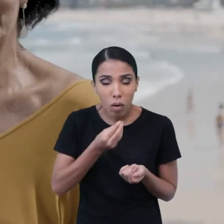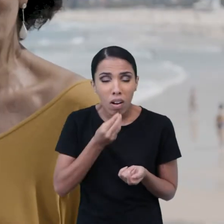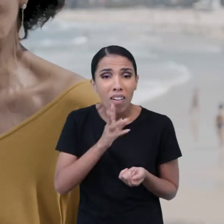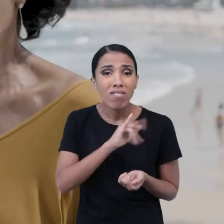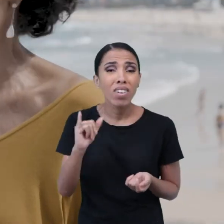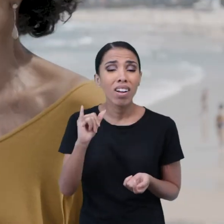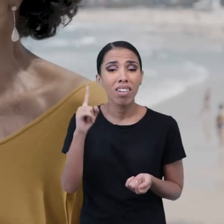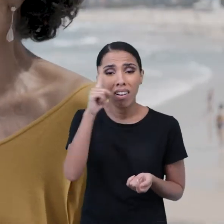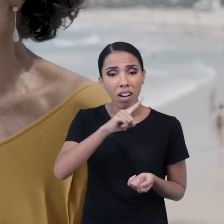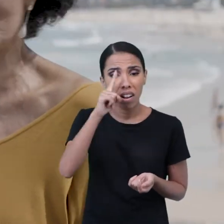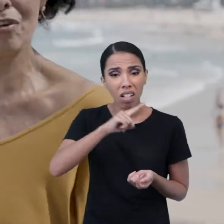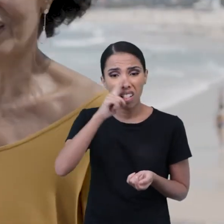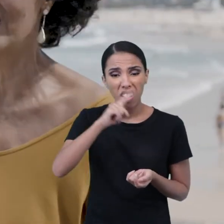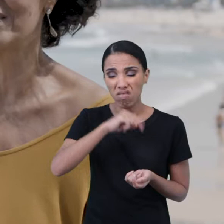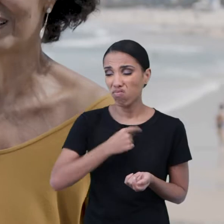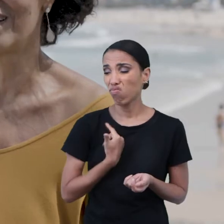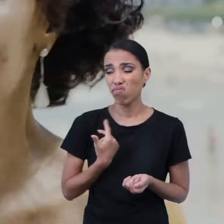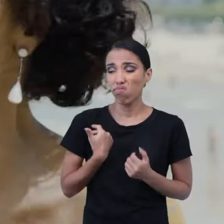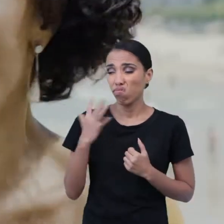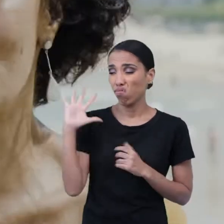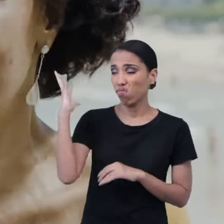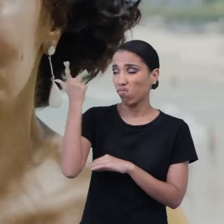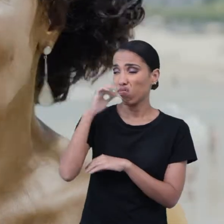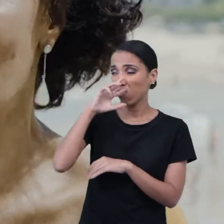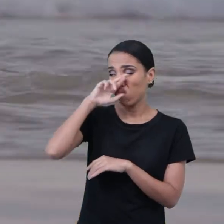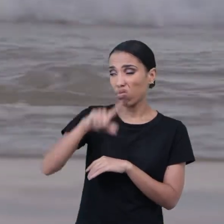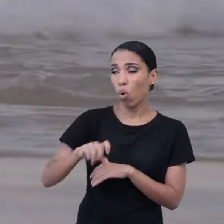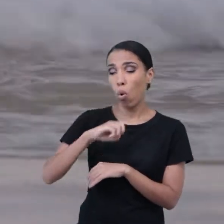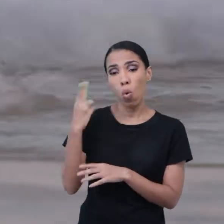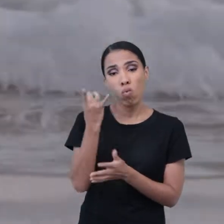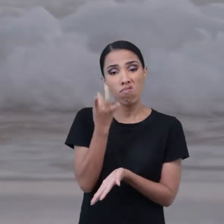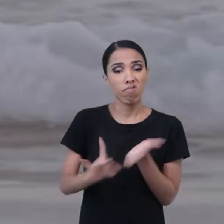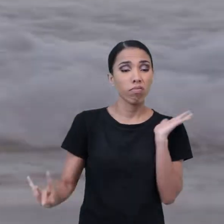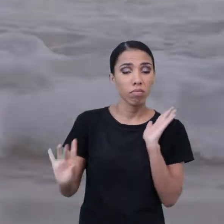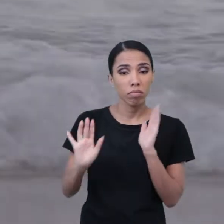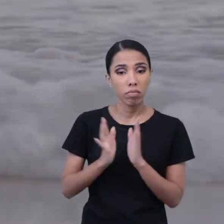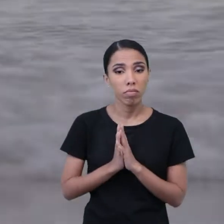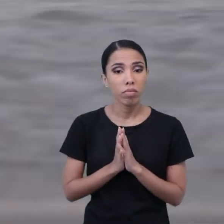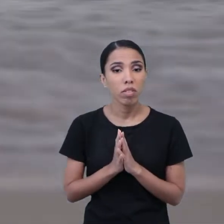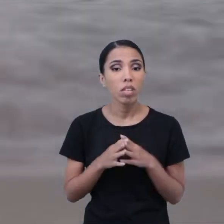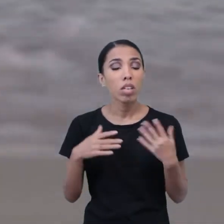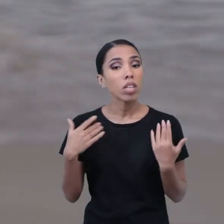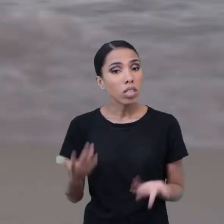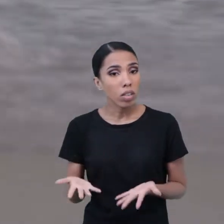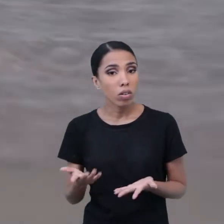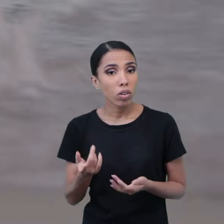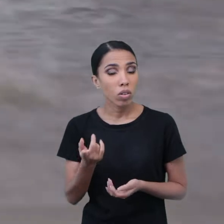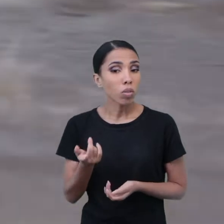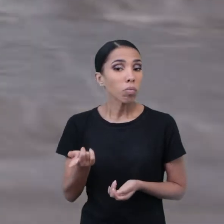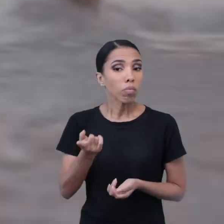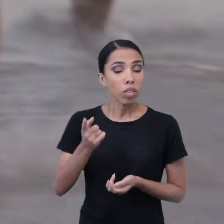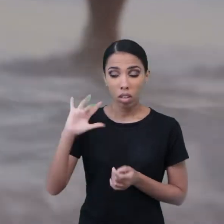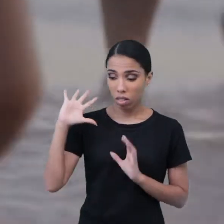fragilizar e ela pode até virar uma indiferença ou uma aversão. Essa noção completamente errônea de que a